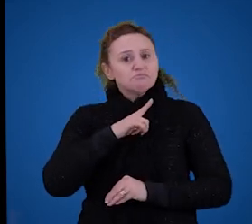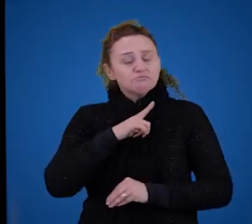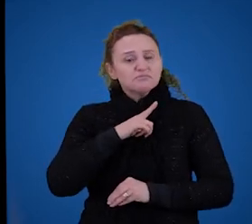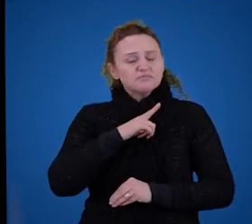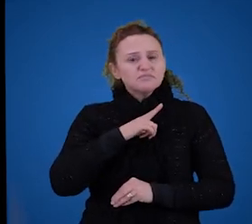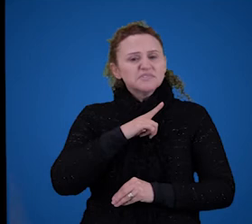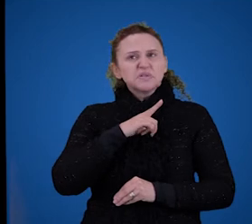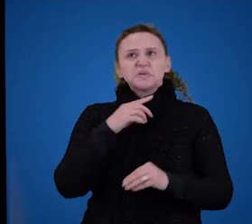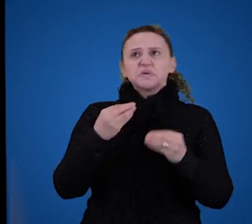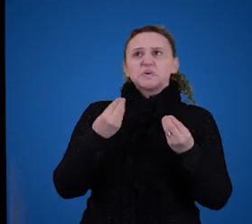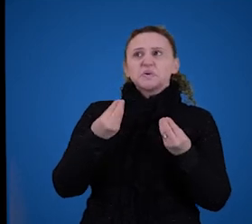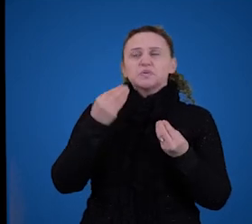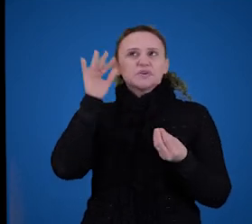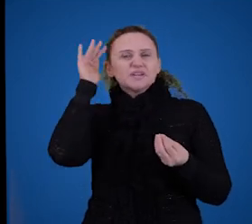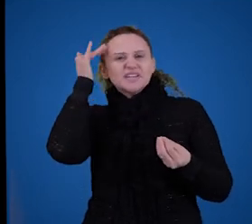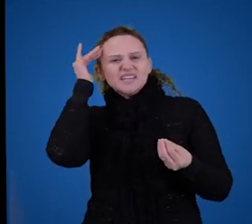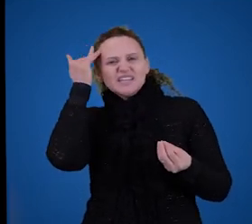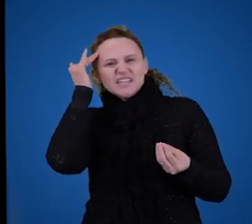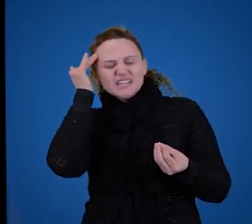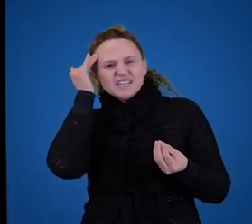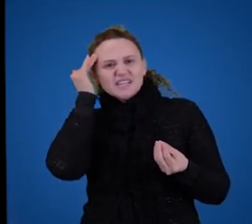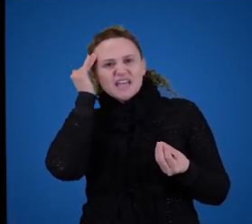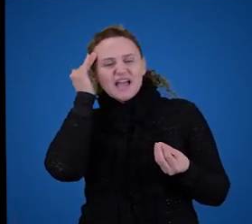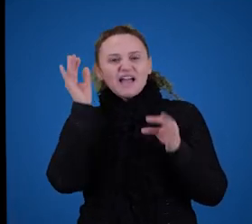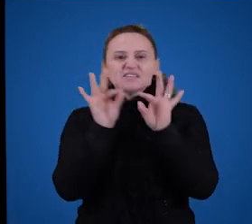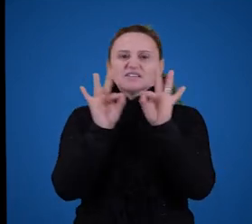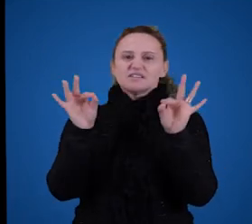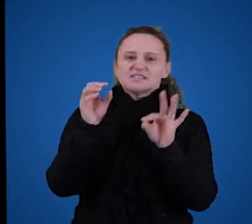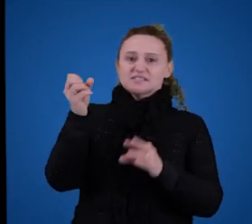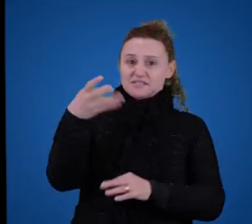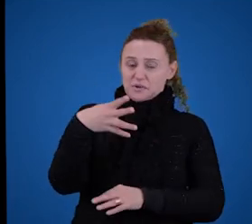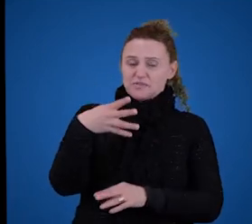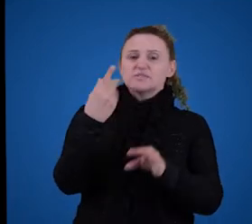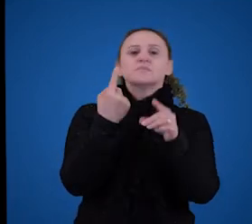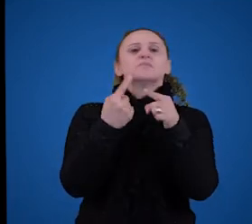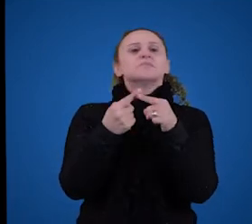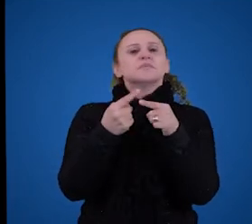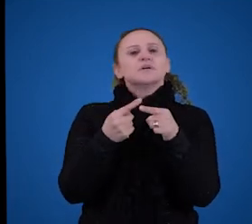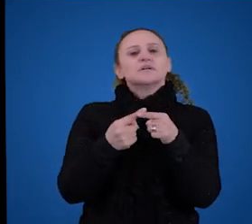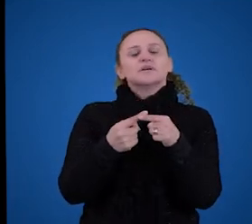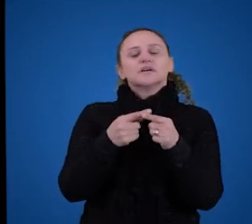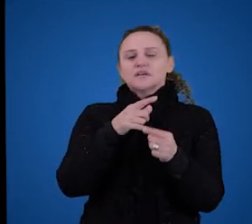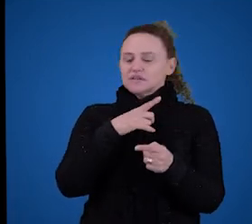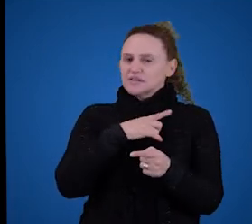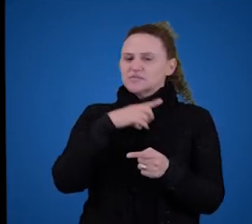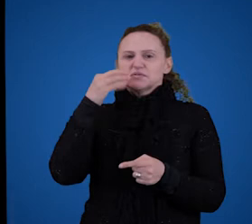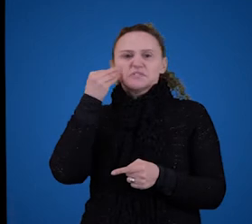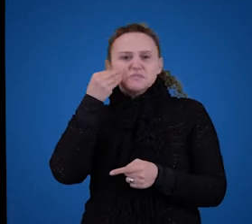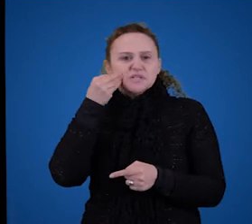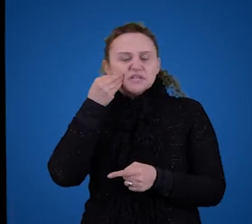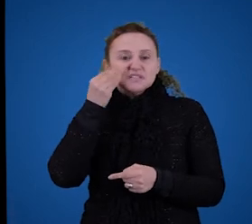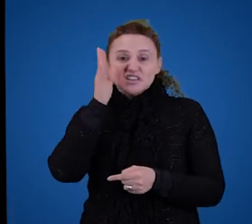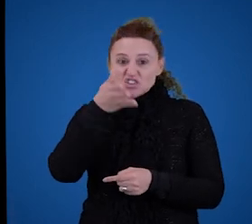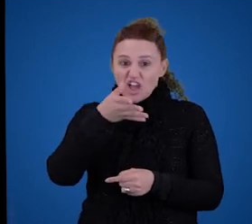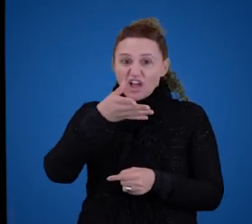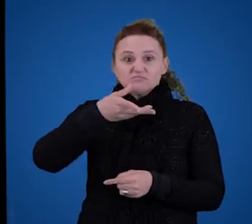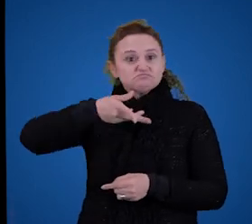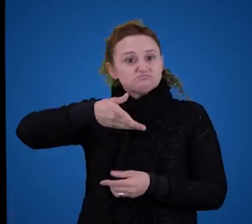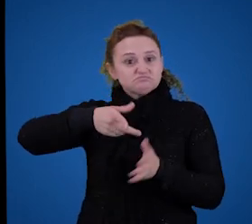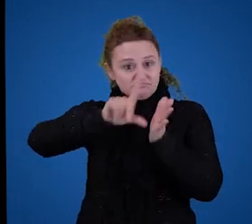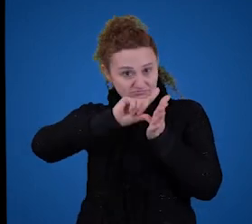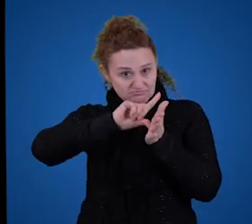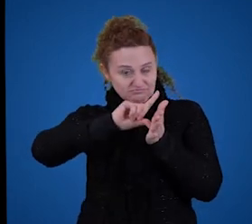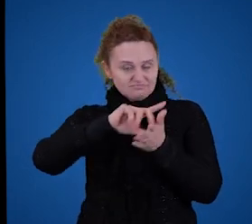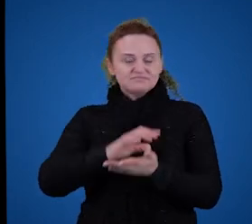entender, ou melhor dizendo, compreender as frases novas, porque nós temos uma experiência anterior, né? Então,